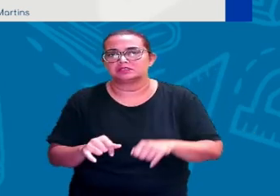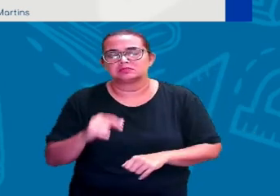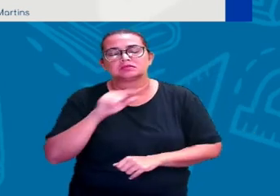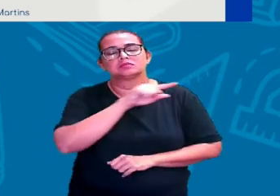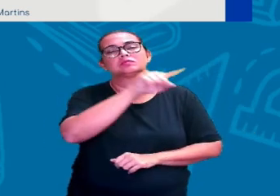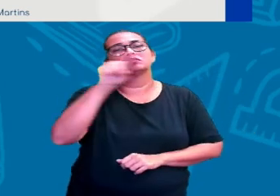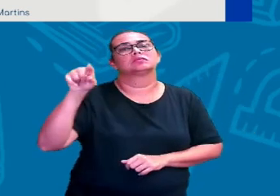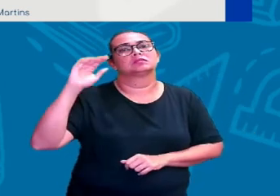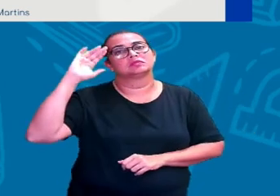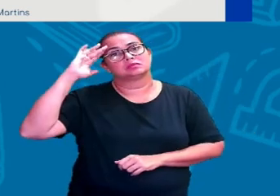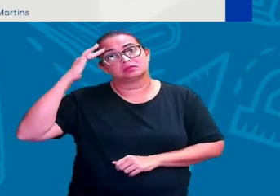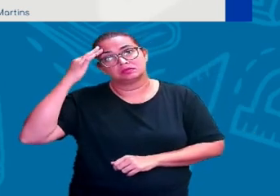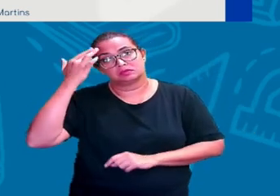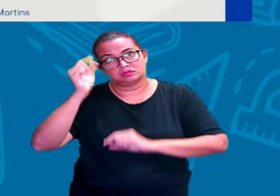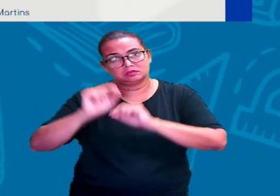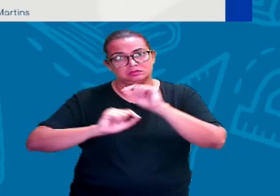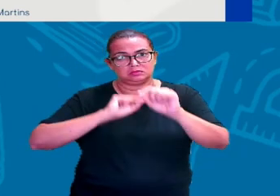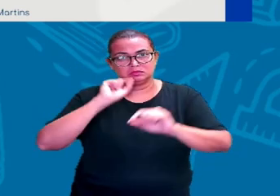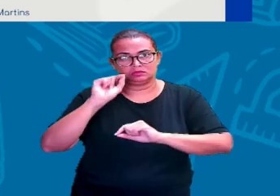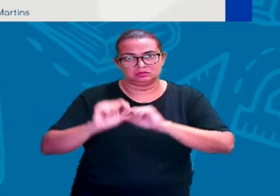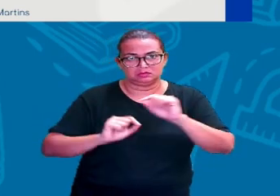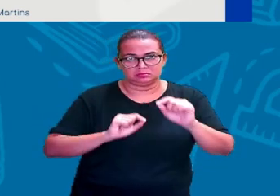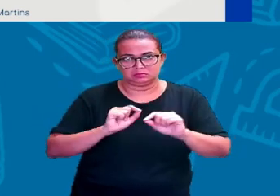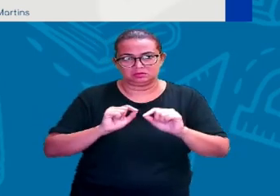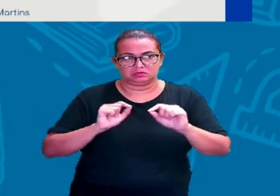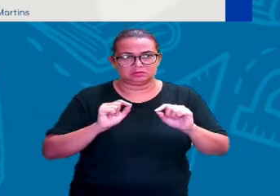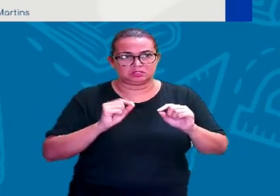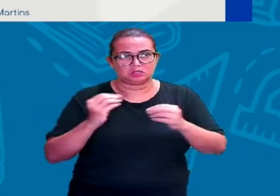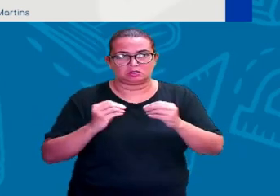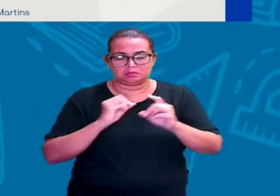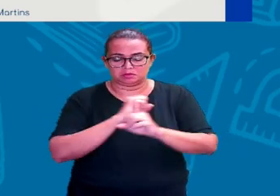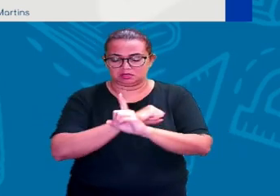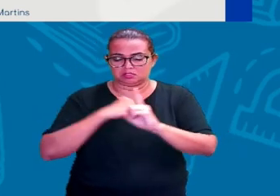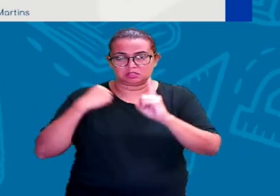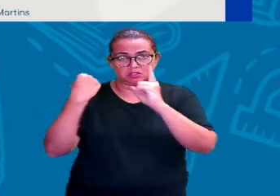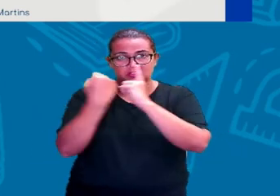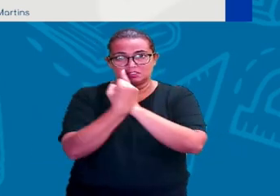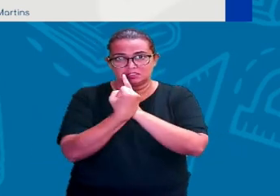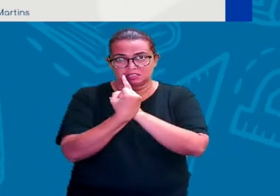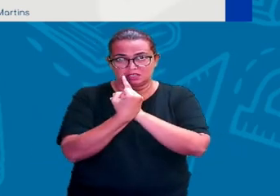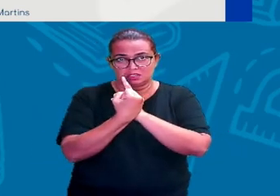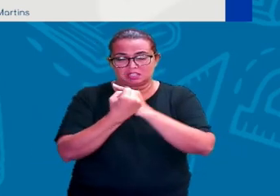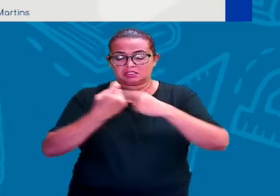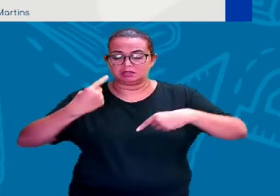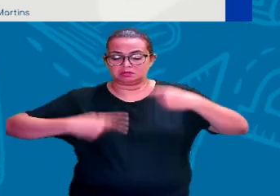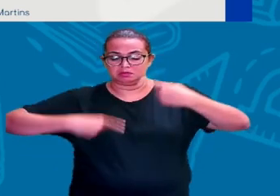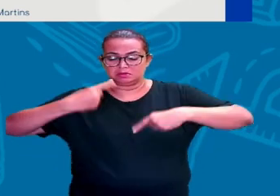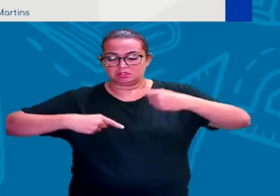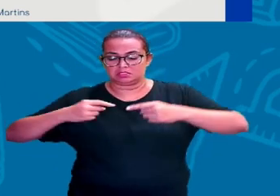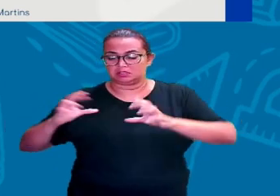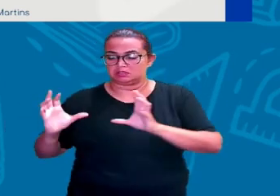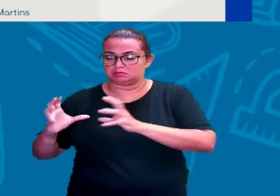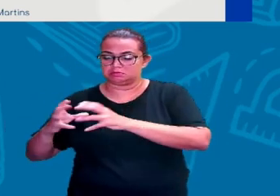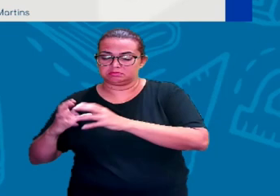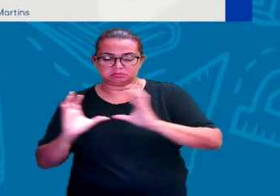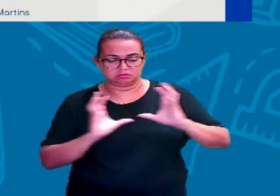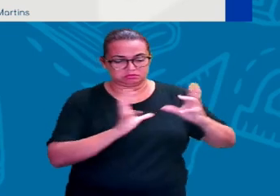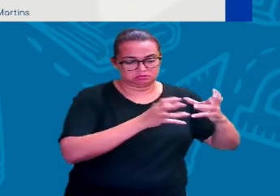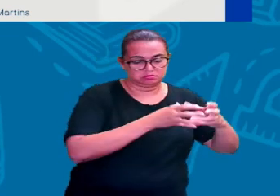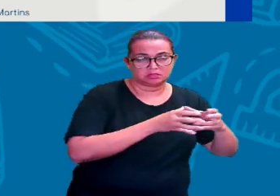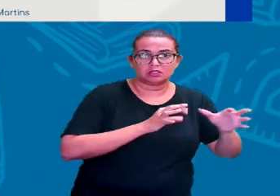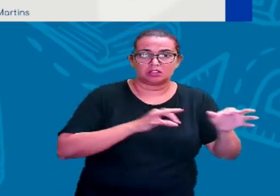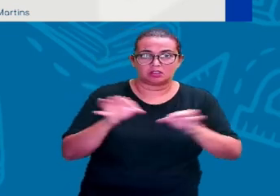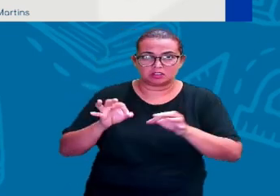importante a gente entender, né? Que as formas de organização social e política, elas se transformam com o